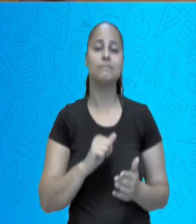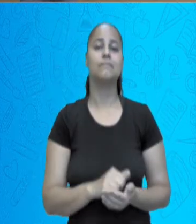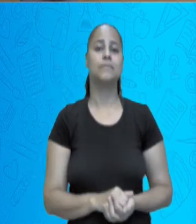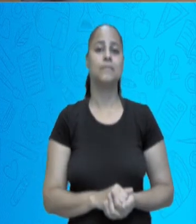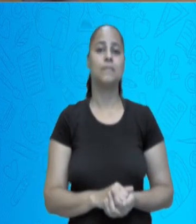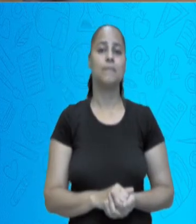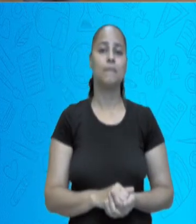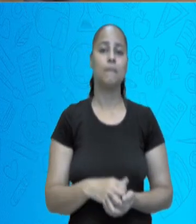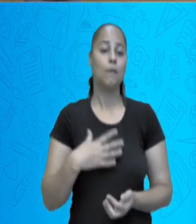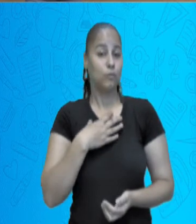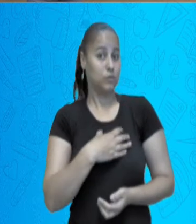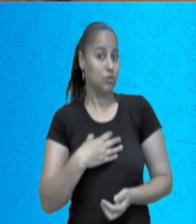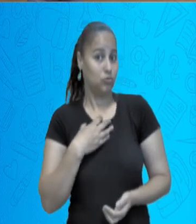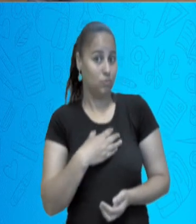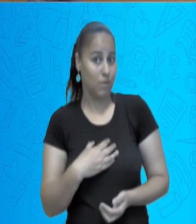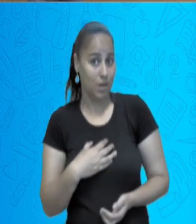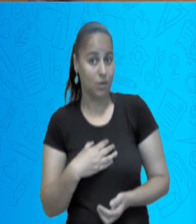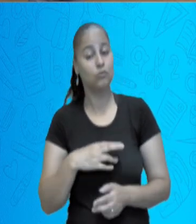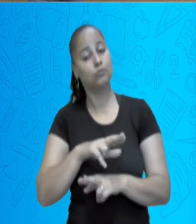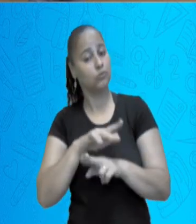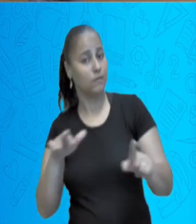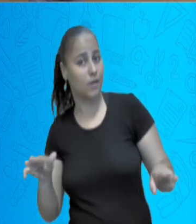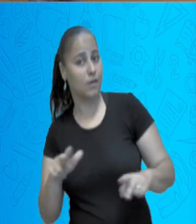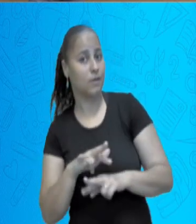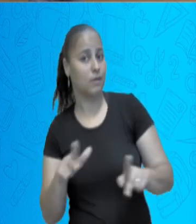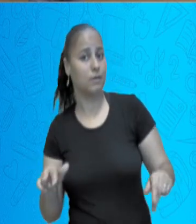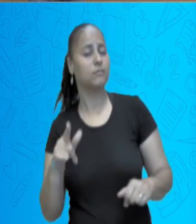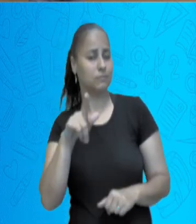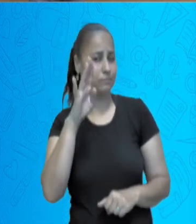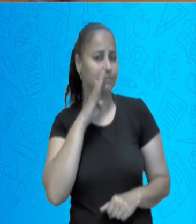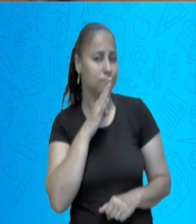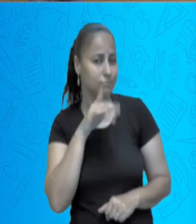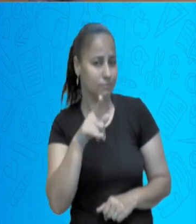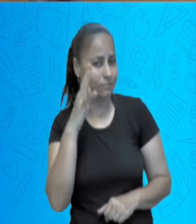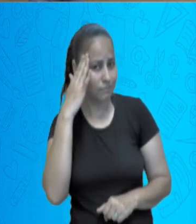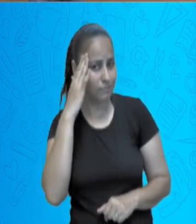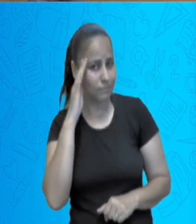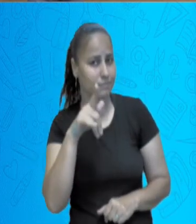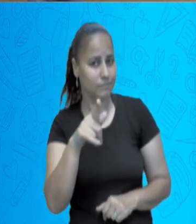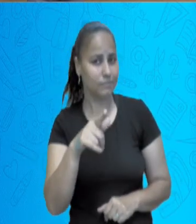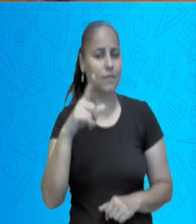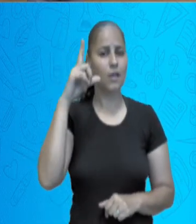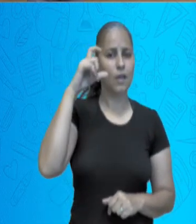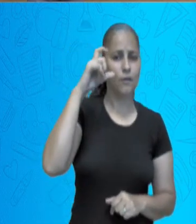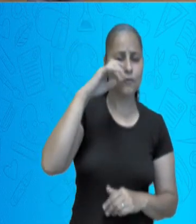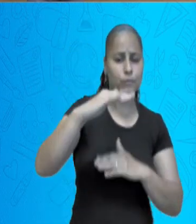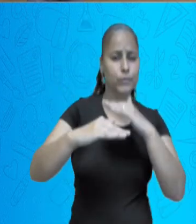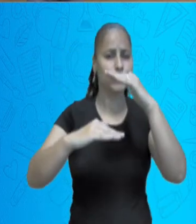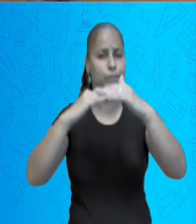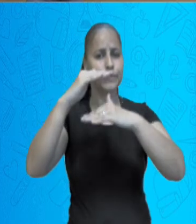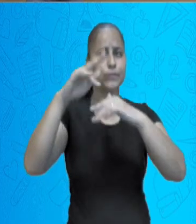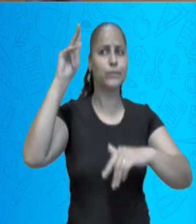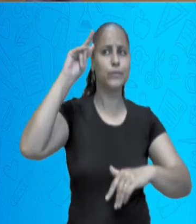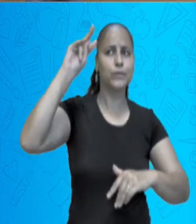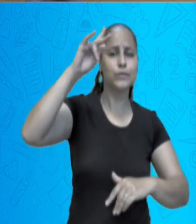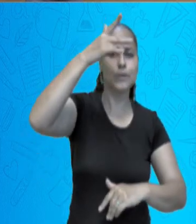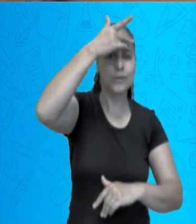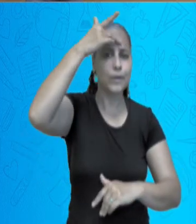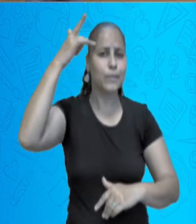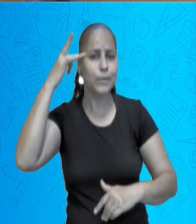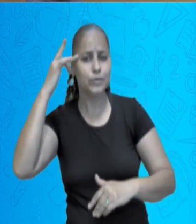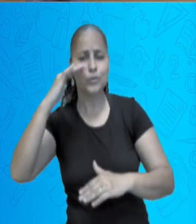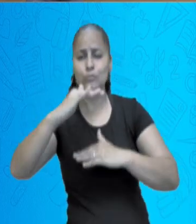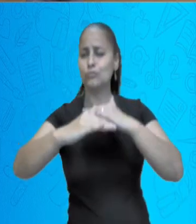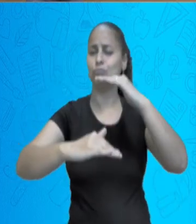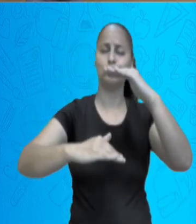simplesmente sentimentos diferentes. Deu para poder entender? A fotografia na história da humanidade, ela vem trazendo